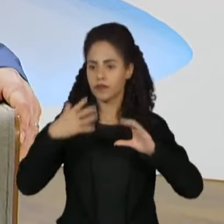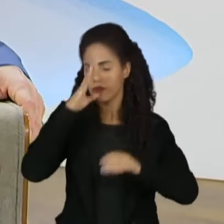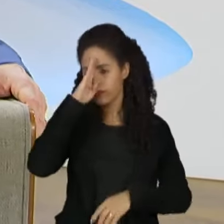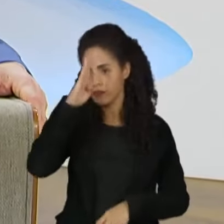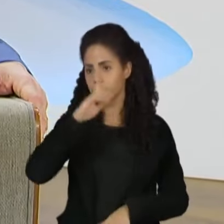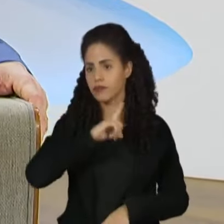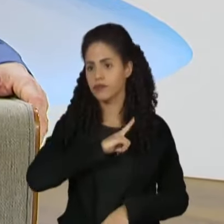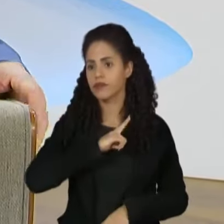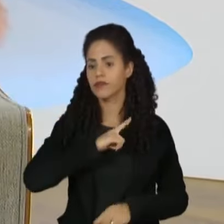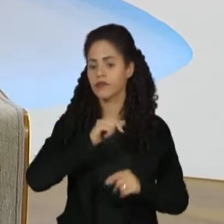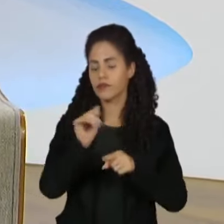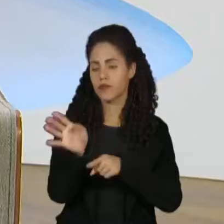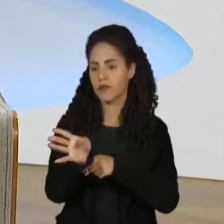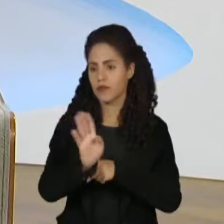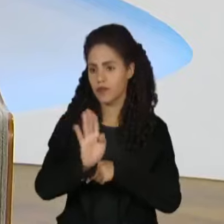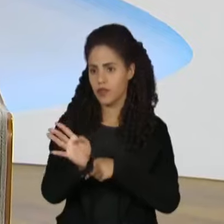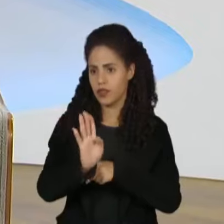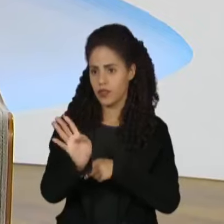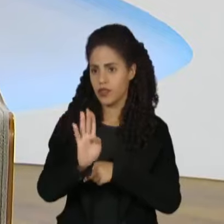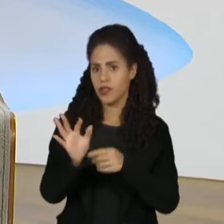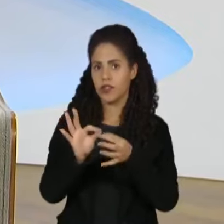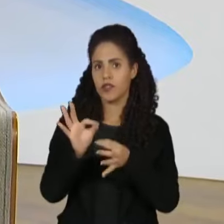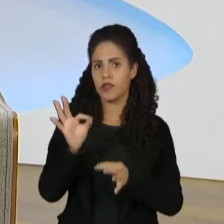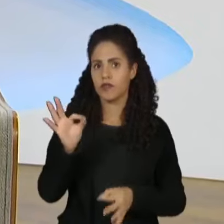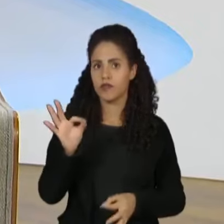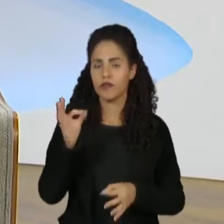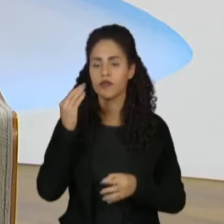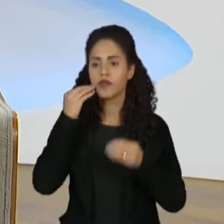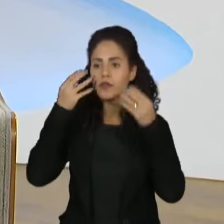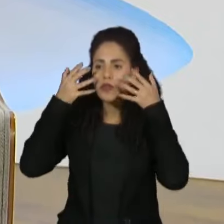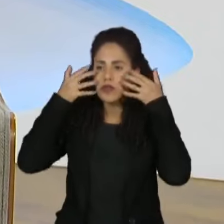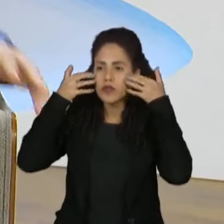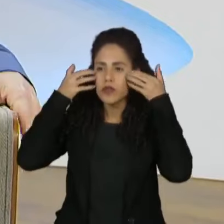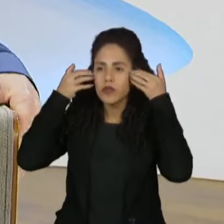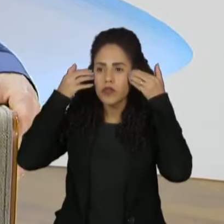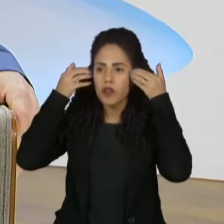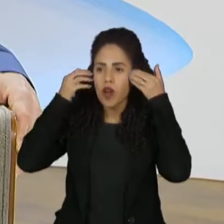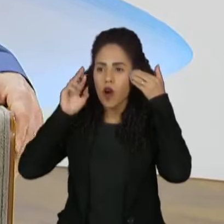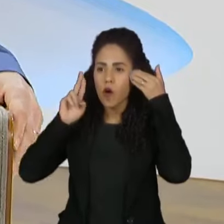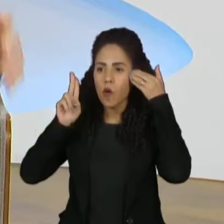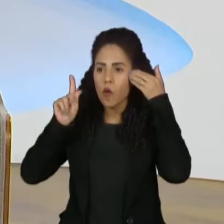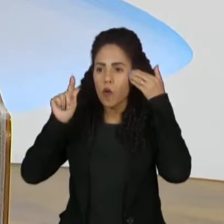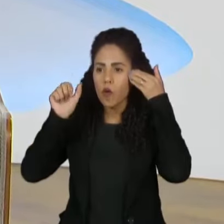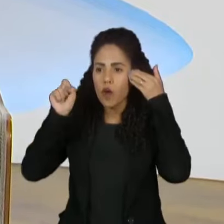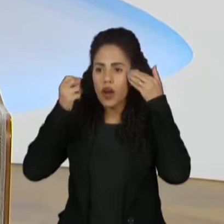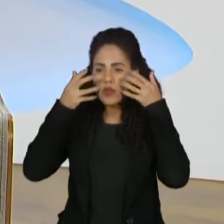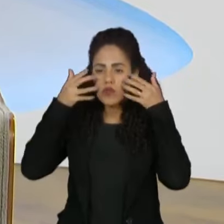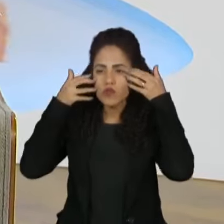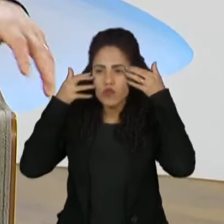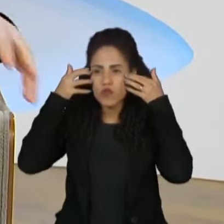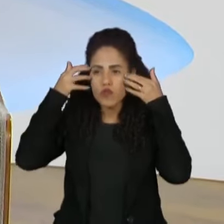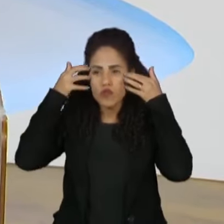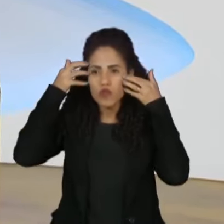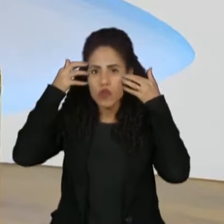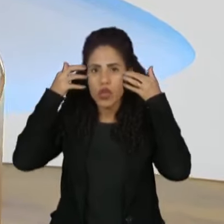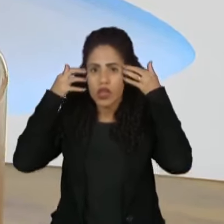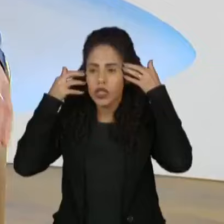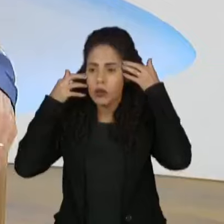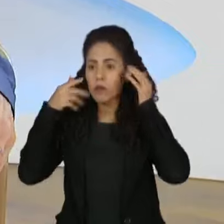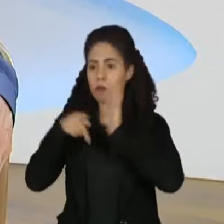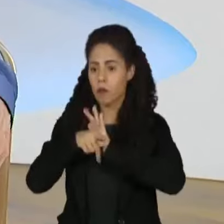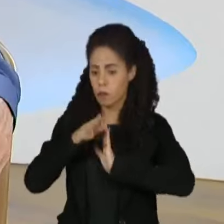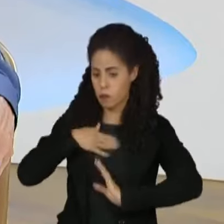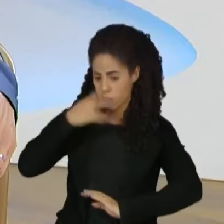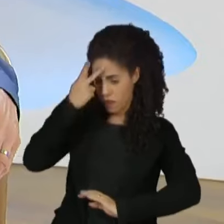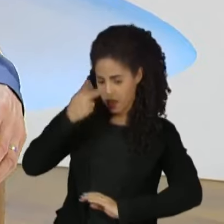primorosa no filme, né? Realmente eles conseguiram fazer uma coisa incrível, mas eu também levei as minhas rugas,